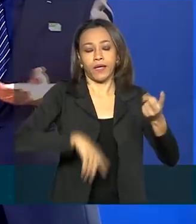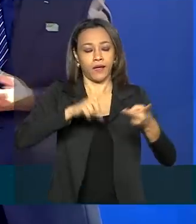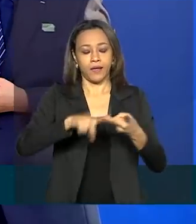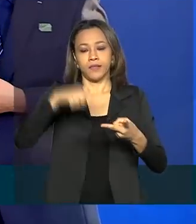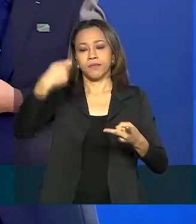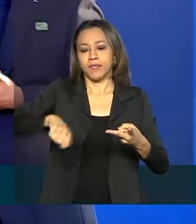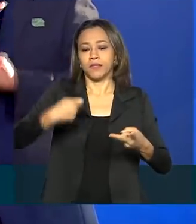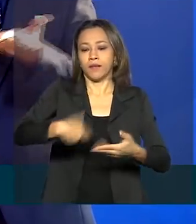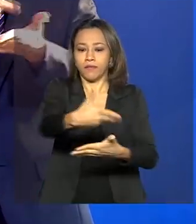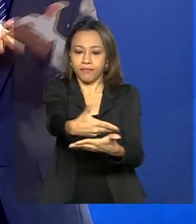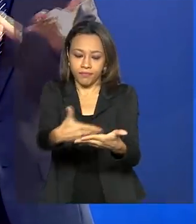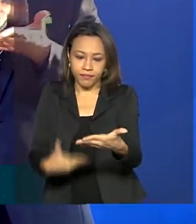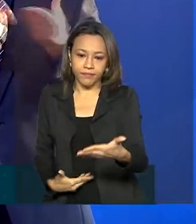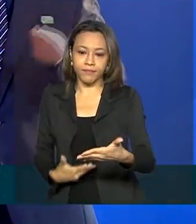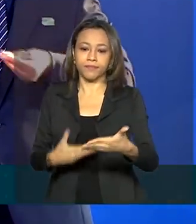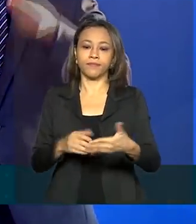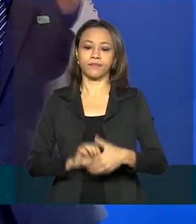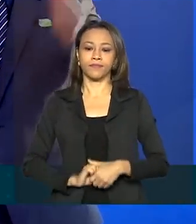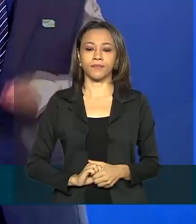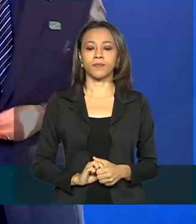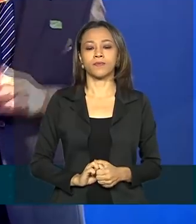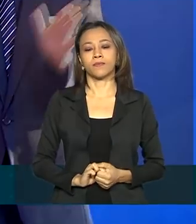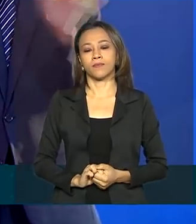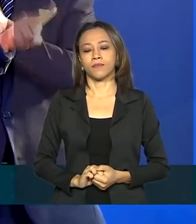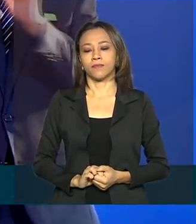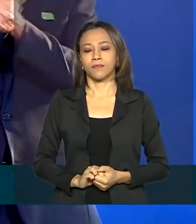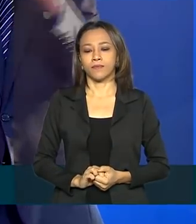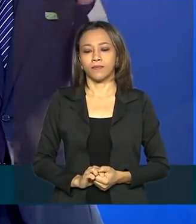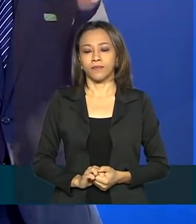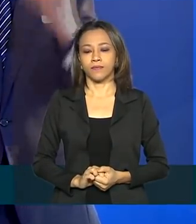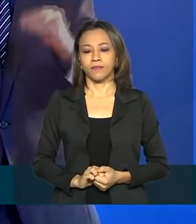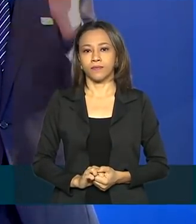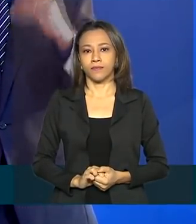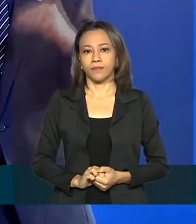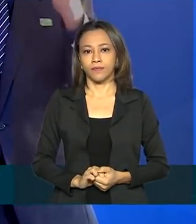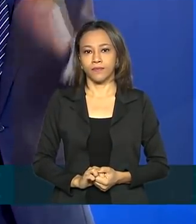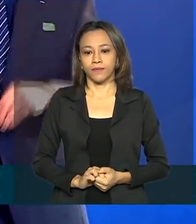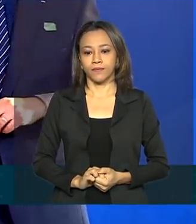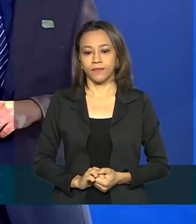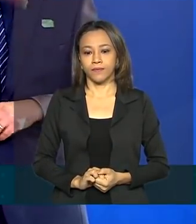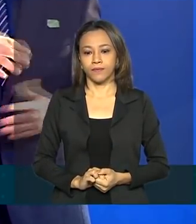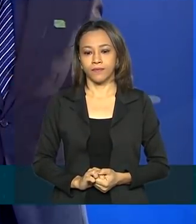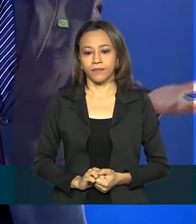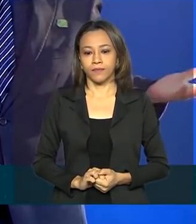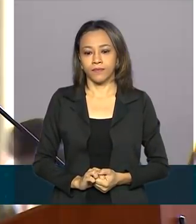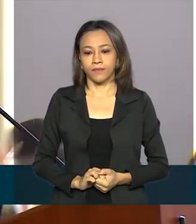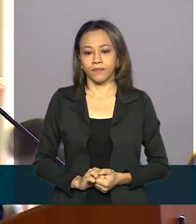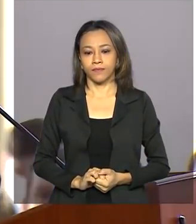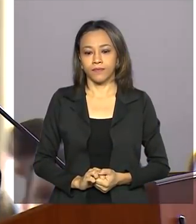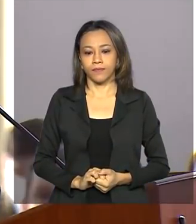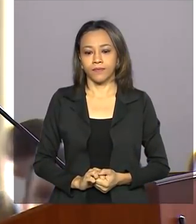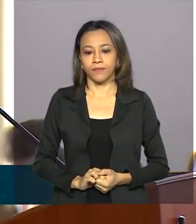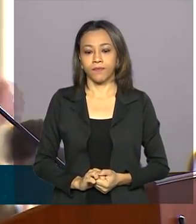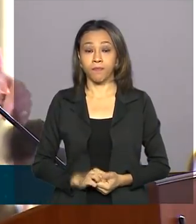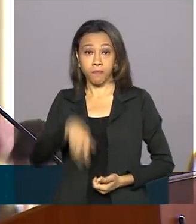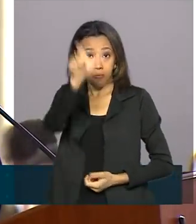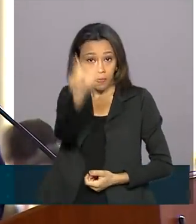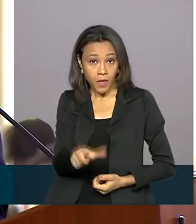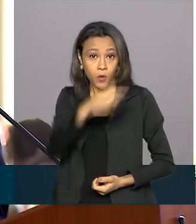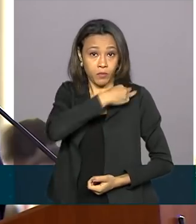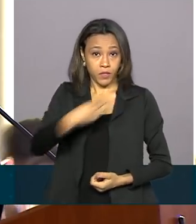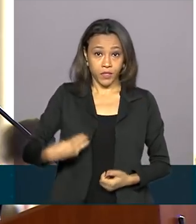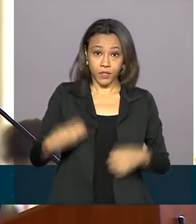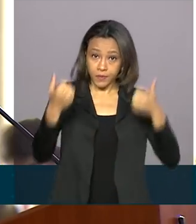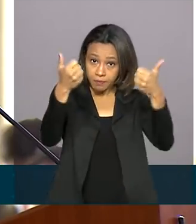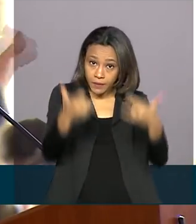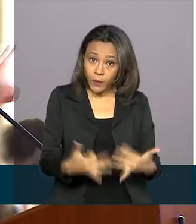formulário com duas mil perguntas. Quer dizer, isso é um absurdo. E se não fizesse isso, ainda recebia multa. E o ministro ressaltou que